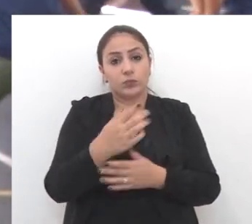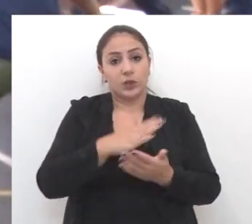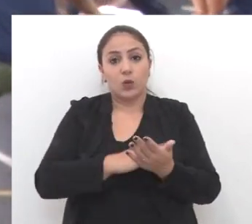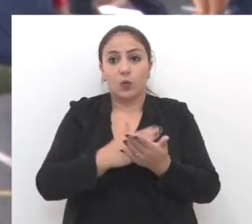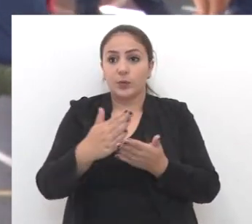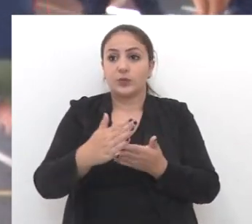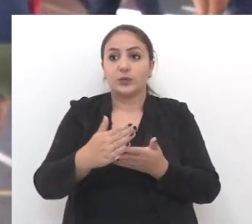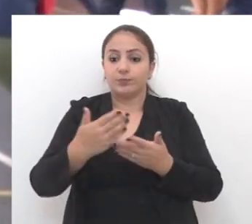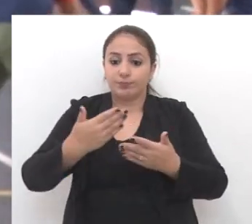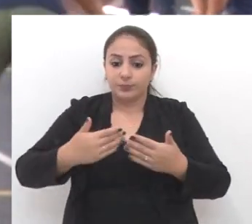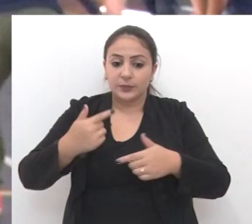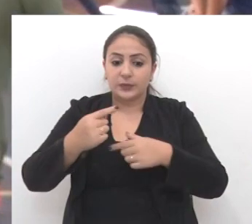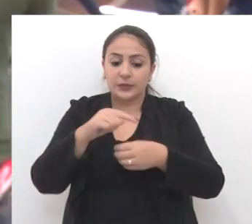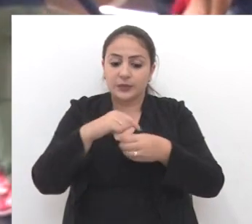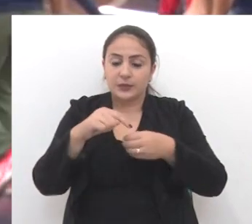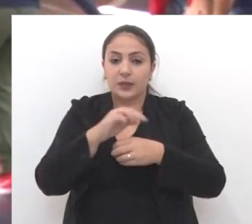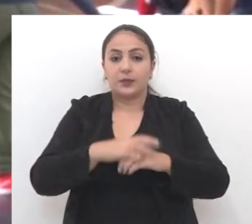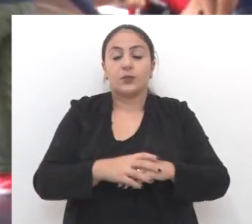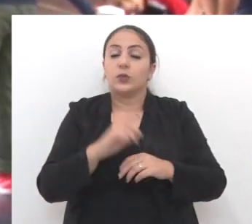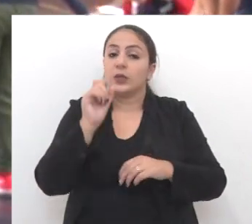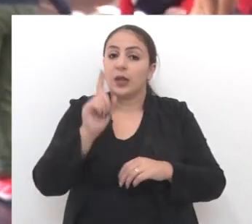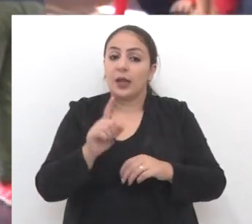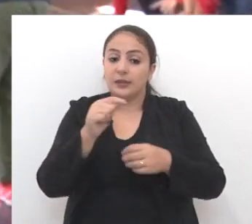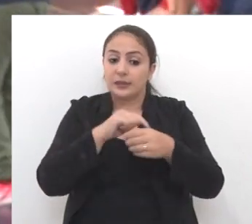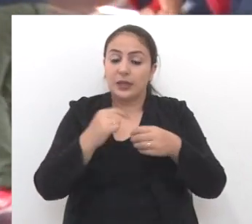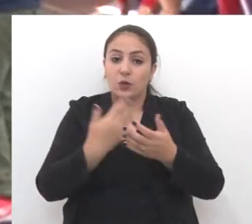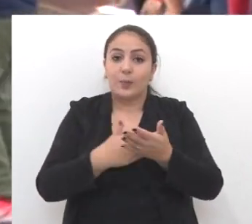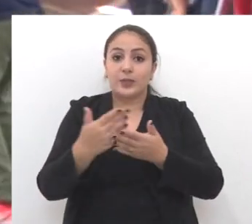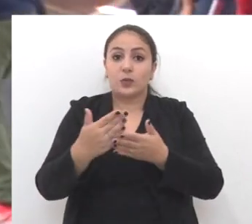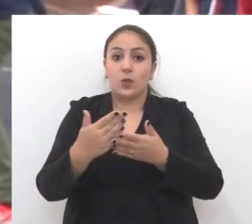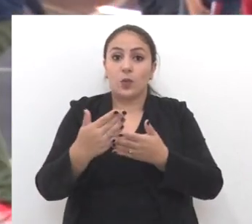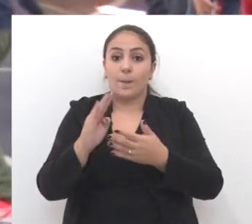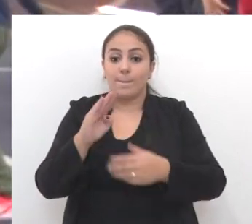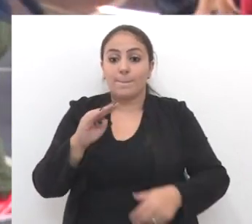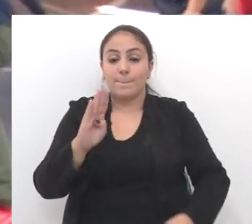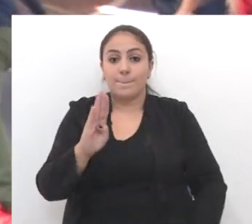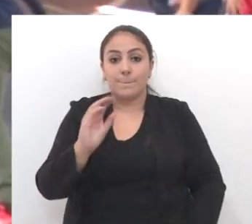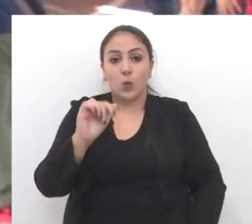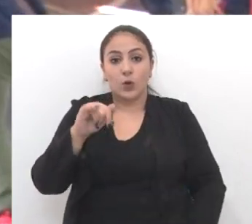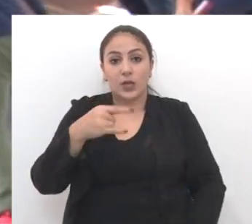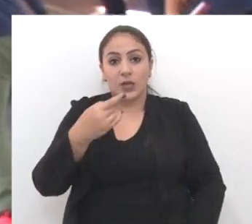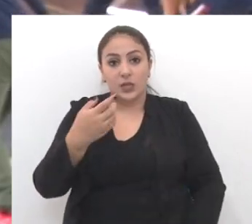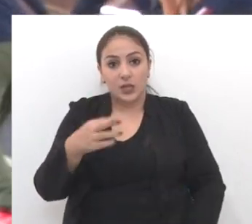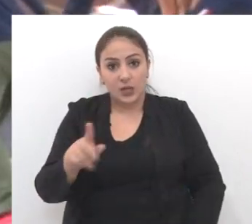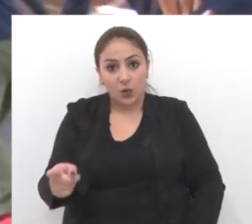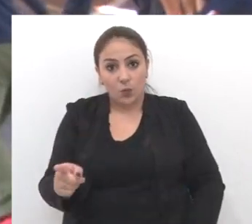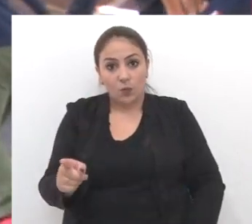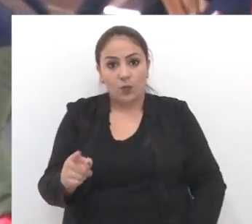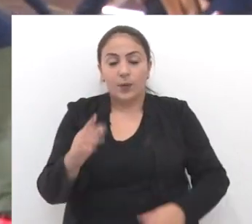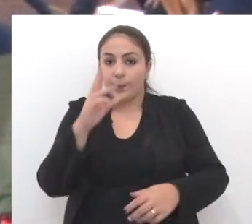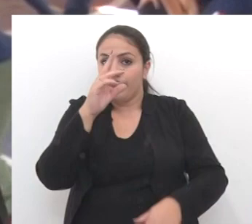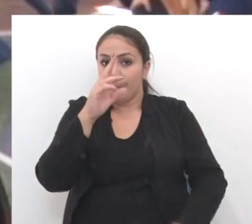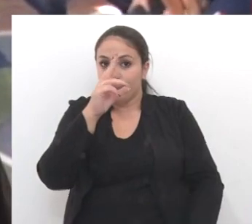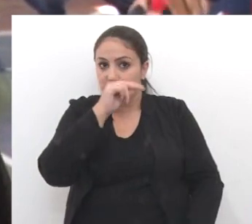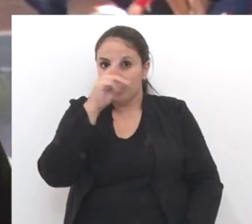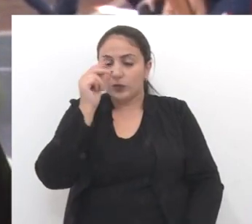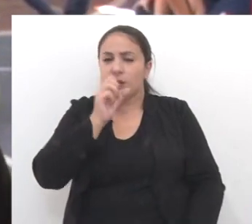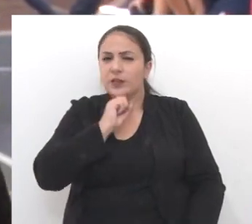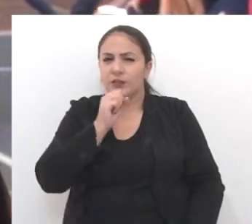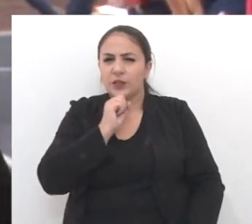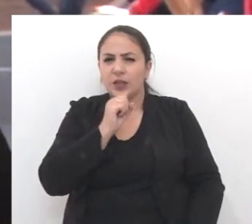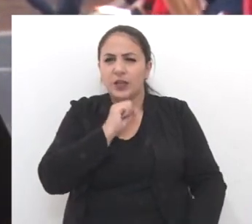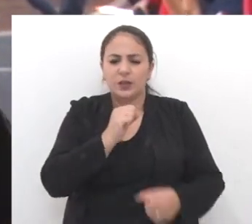ponta do nascedor da cidade. Ou seja, a cidade começou no Boquerão. E a prefeitura velha,